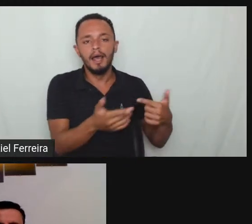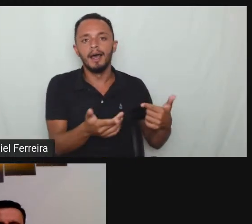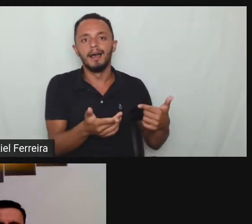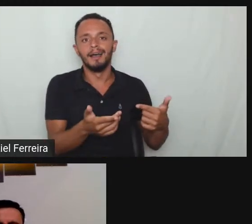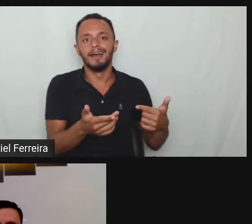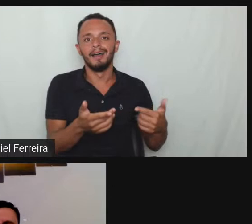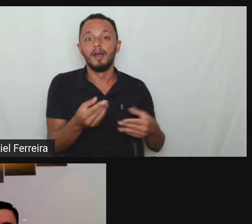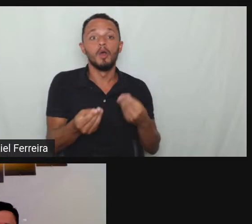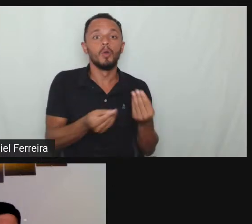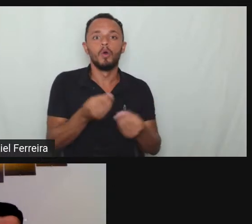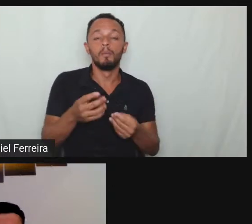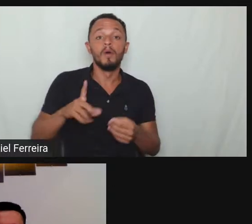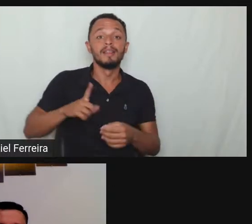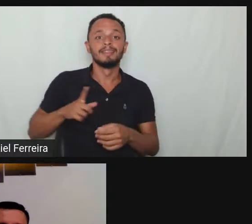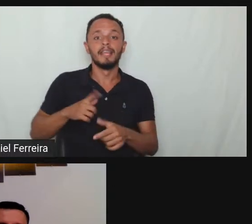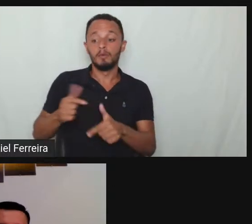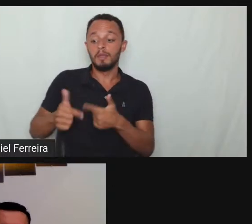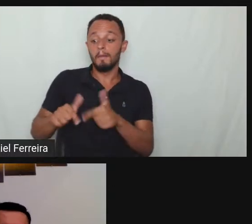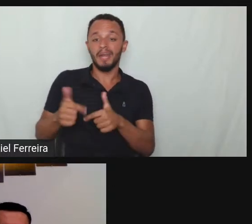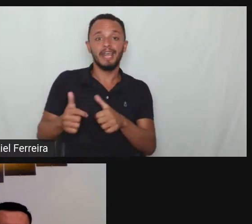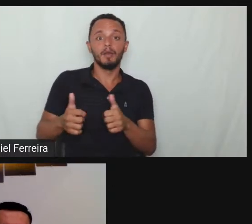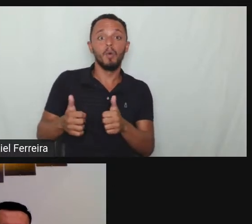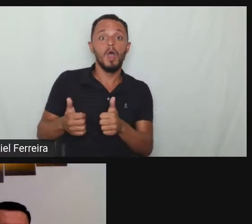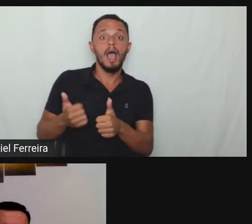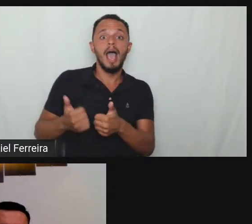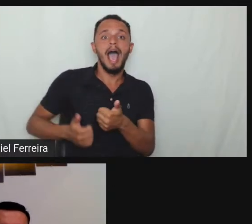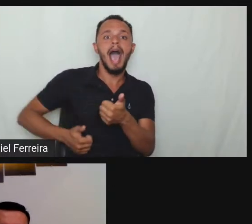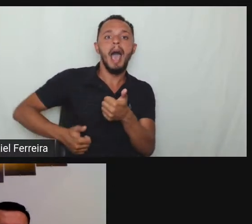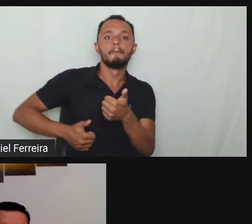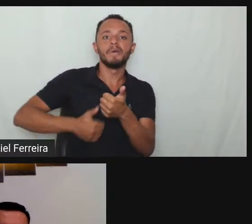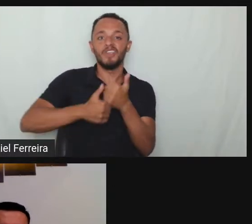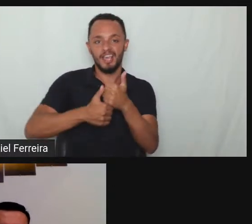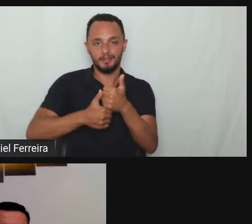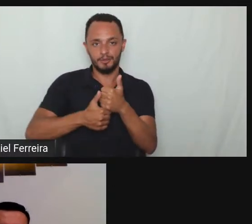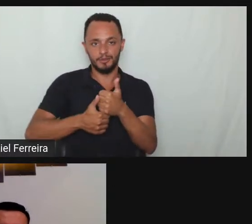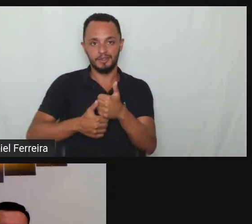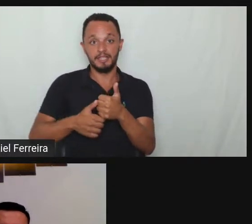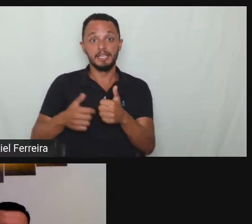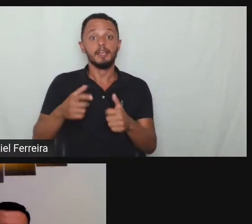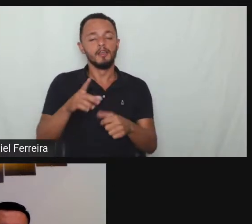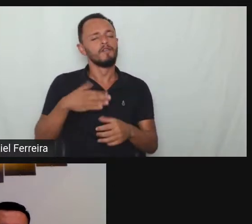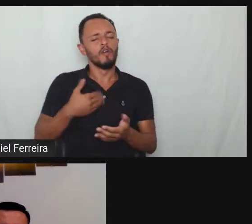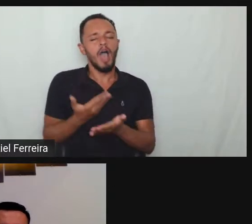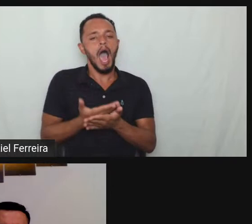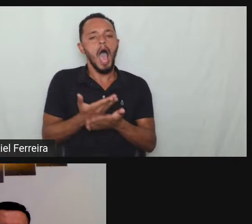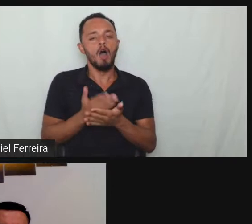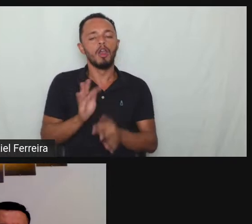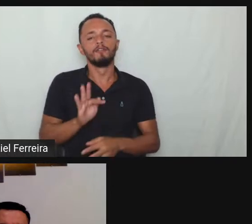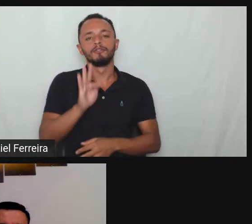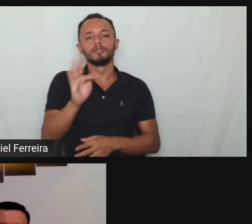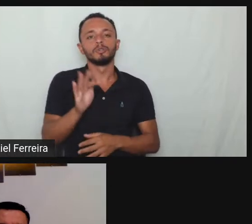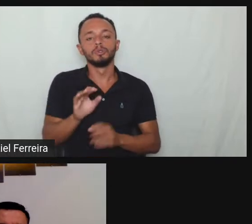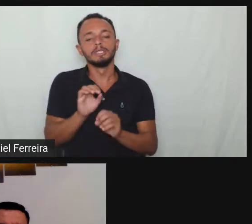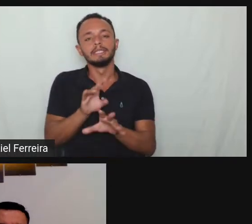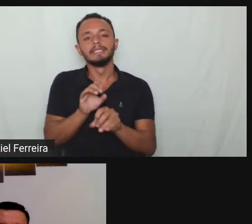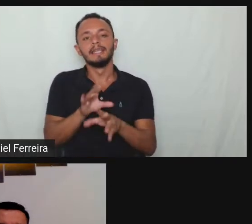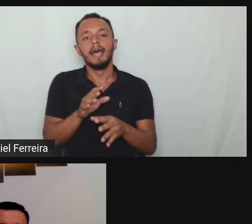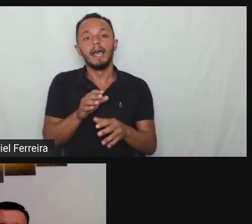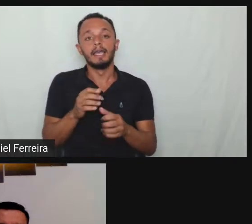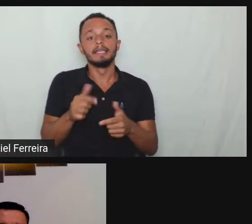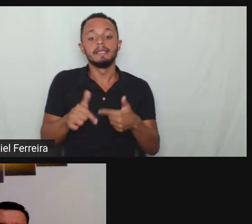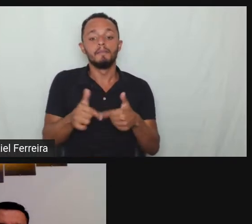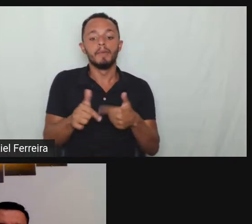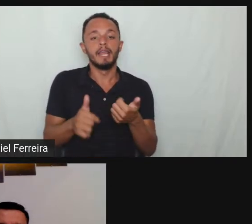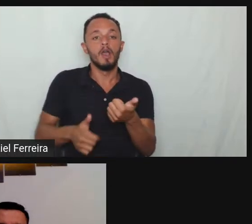figura do emprego apoiado eu vou ter uma aula aqui no canal só sobre o emprego apoiados aprender tá mas basicamente emprego